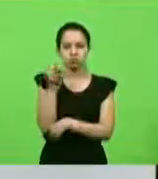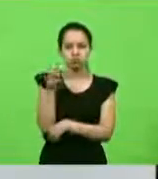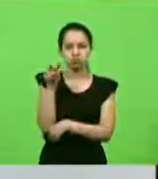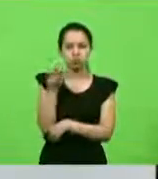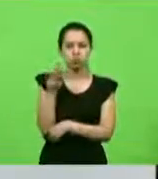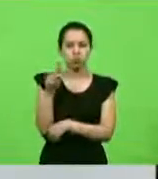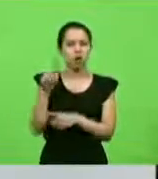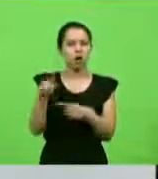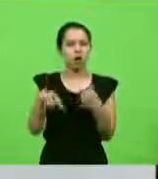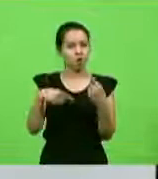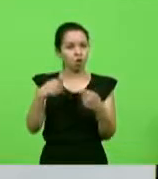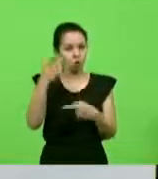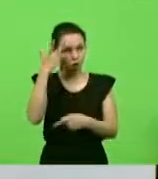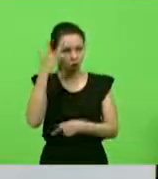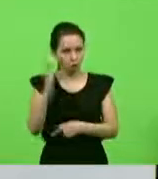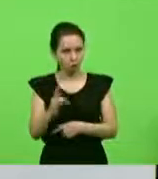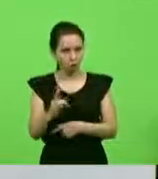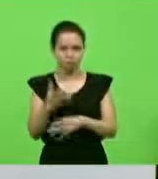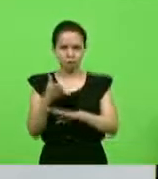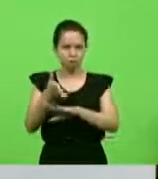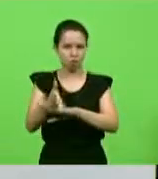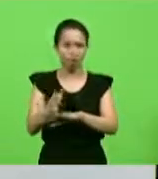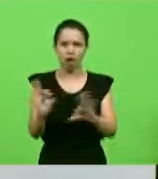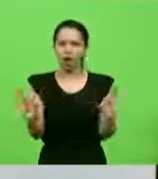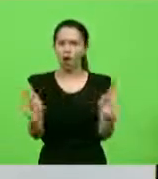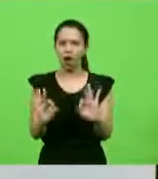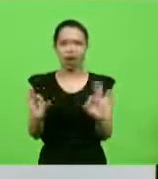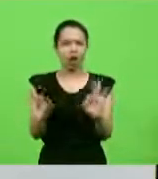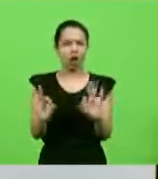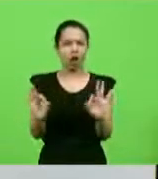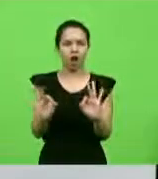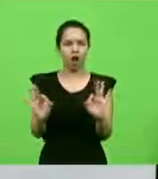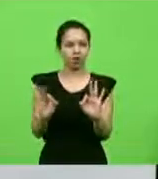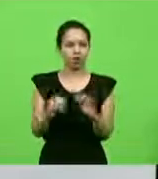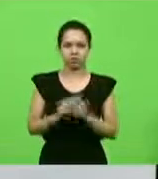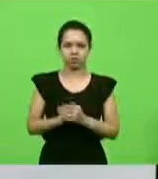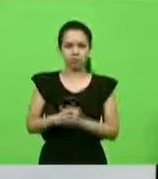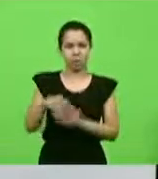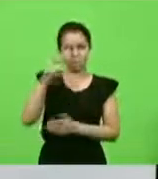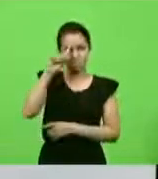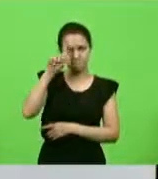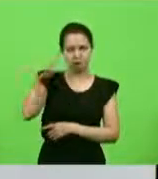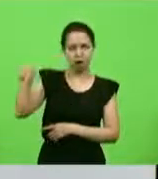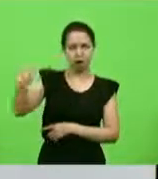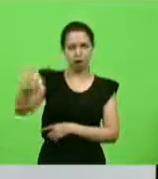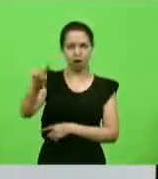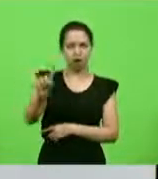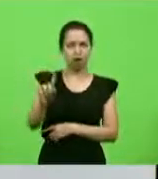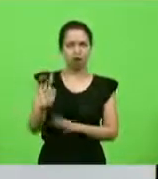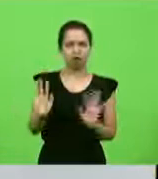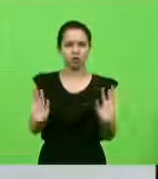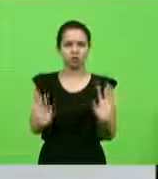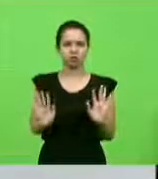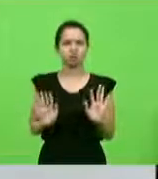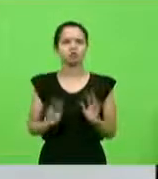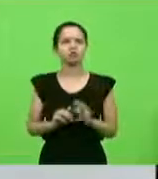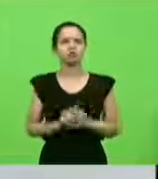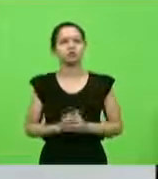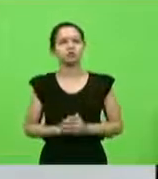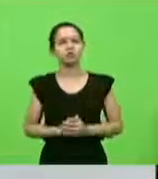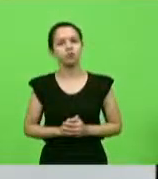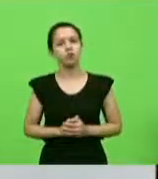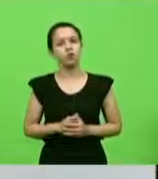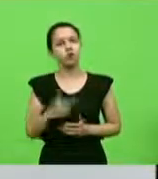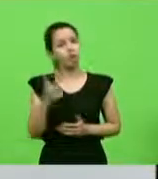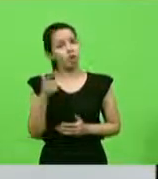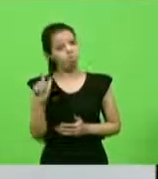manda. Claro, ele não bota coturno, manda de sapatinho lustrado, ele não vai lá, manda lá. Pois é. Outro fato que ele